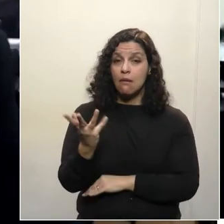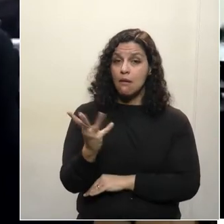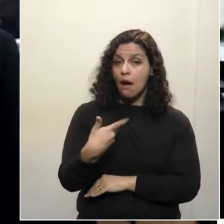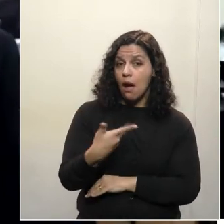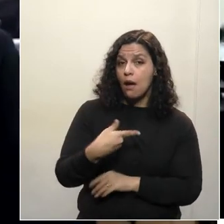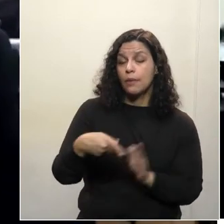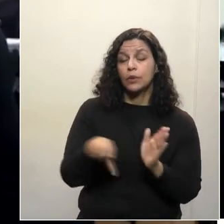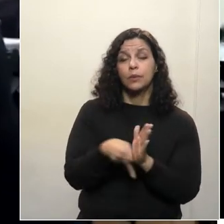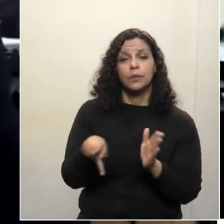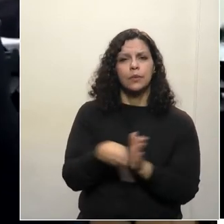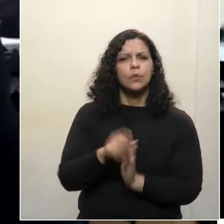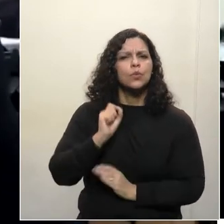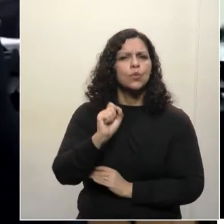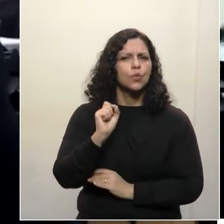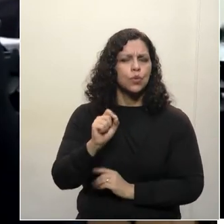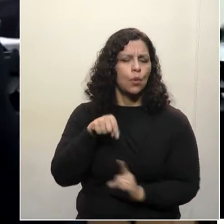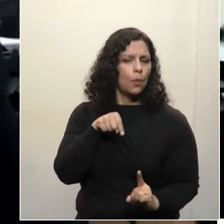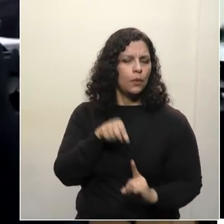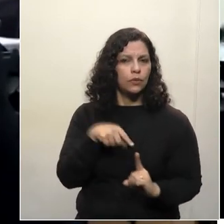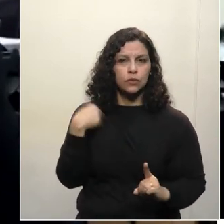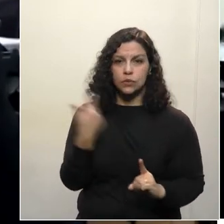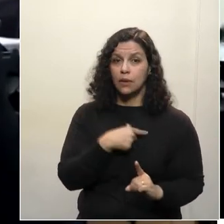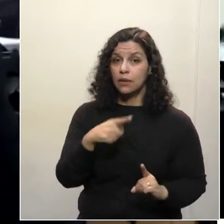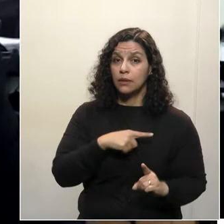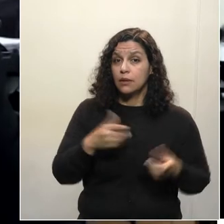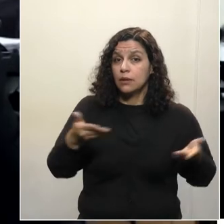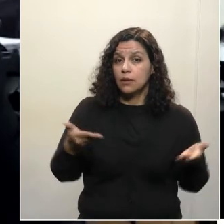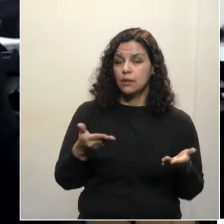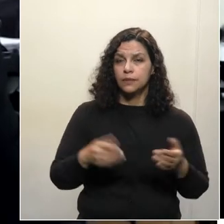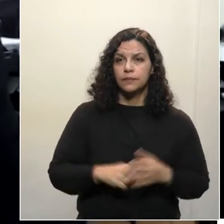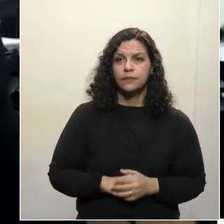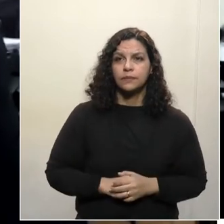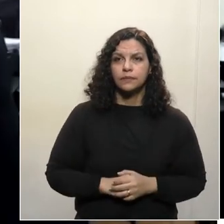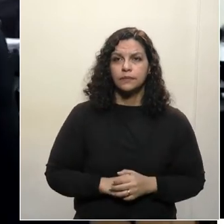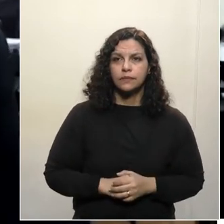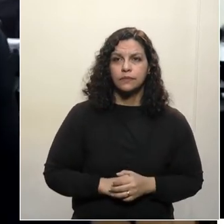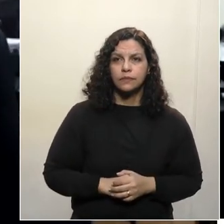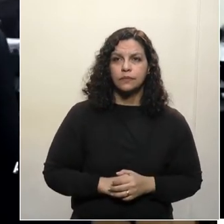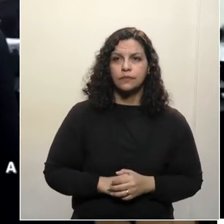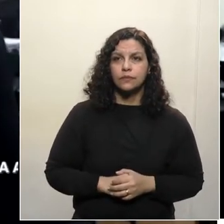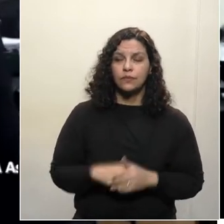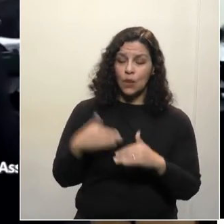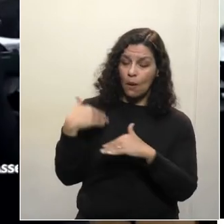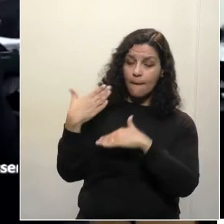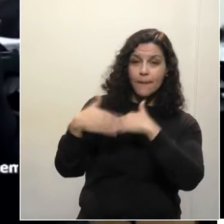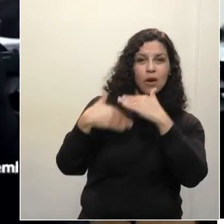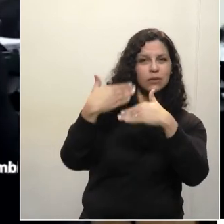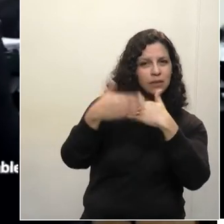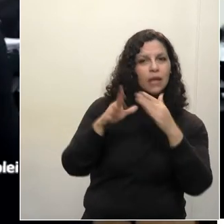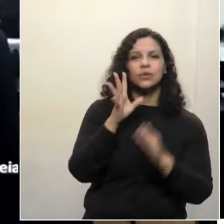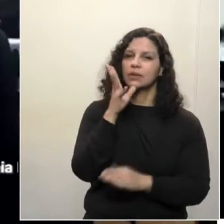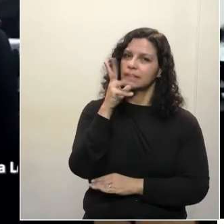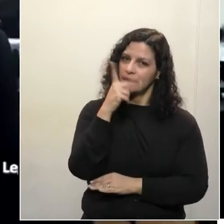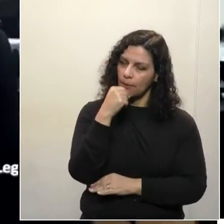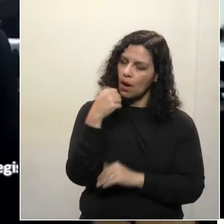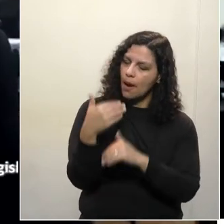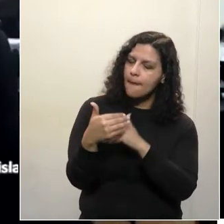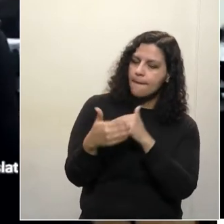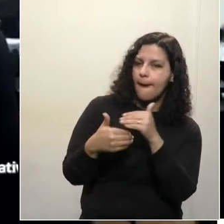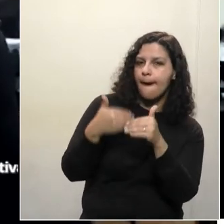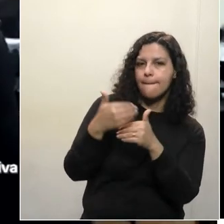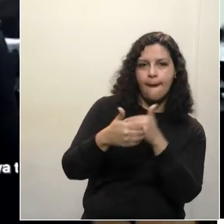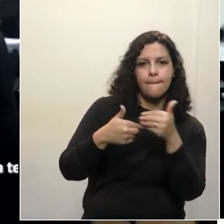tendo em vista que nós teremos um processo, uma demora entre